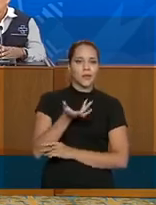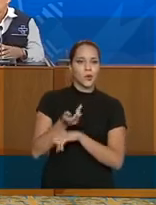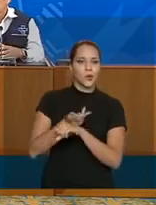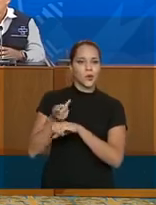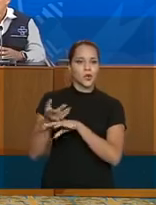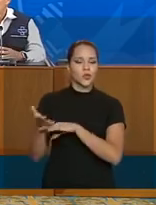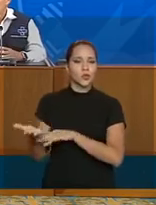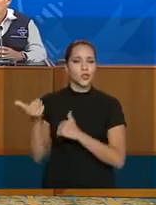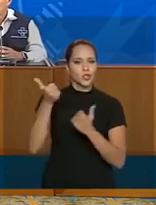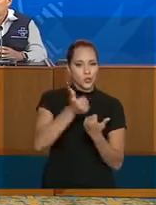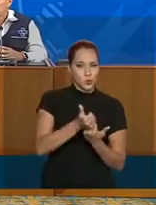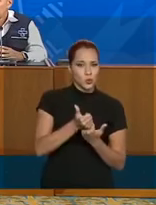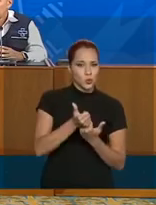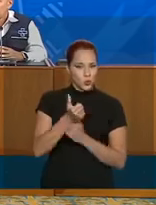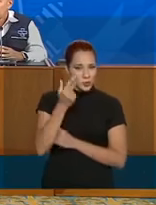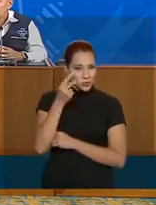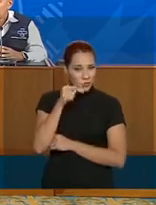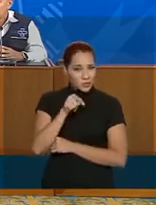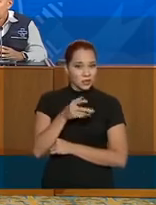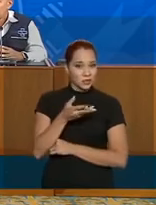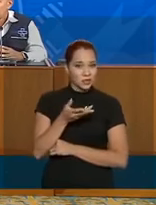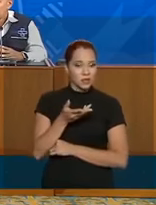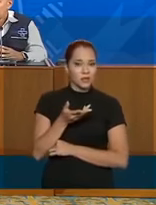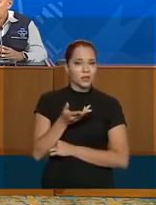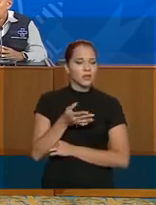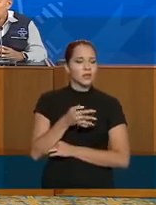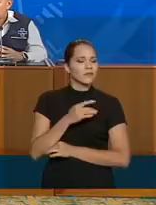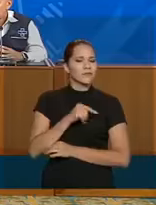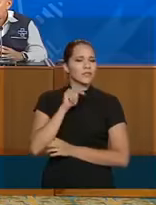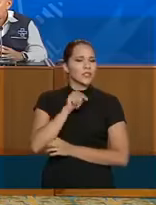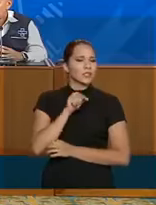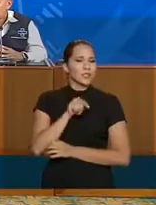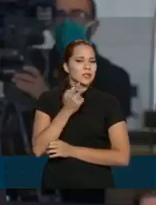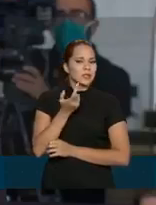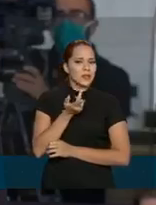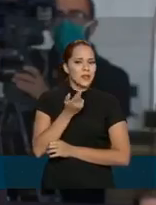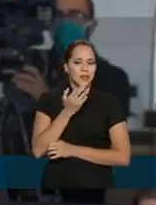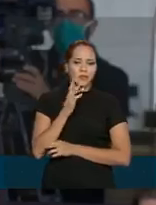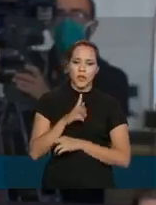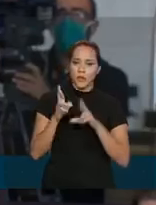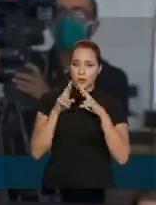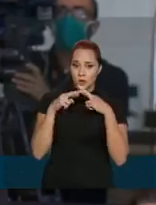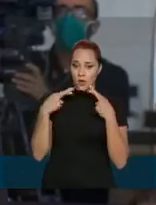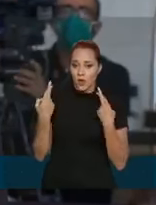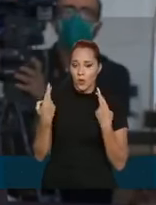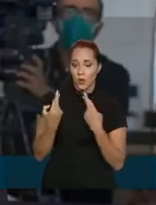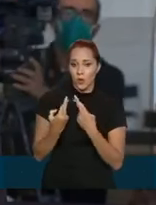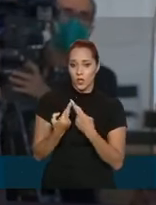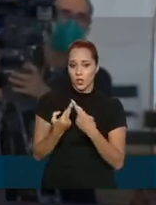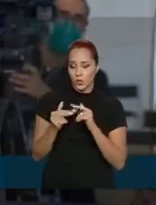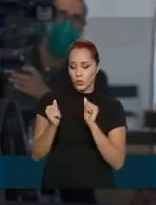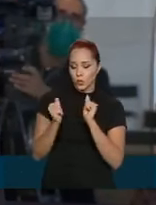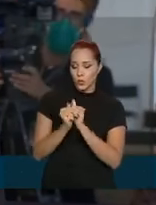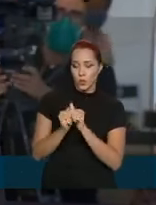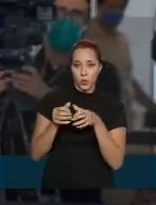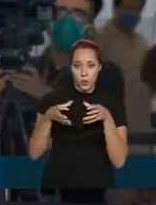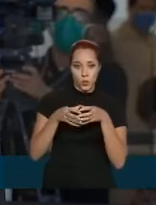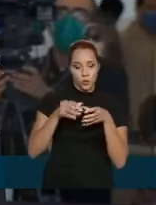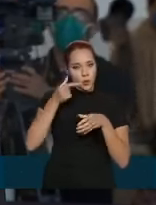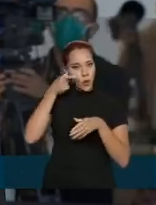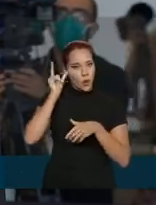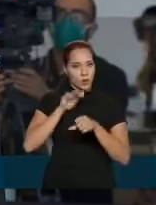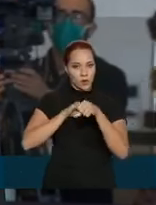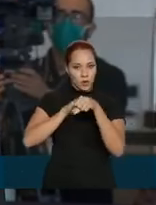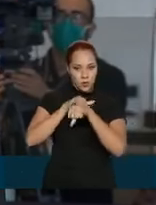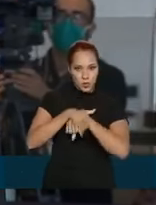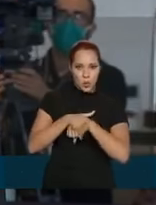para o seu cargo. O senhor se reuniu com a sua equipe ontem à noite